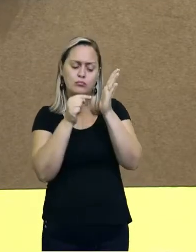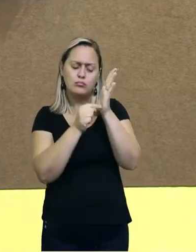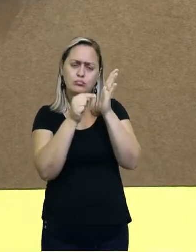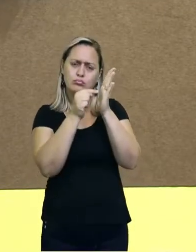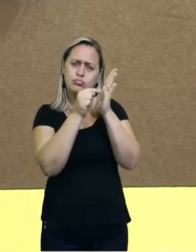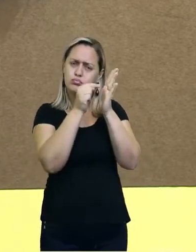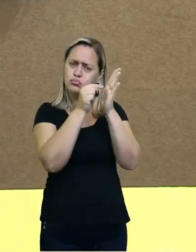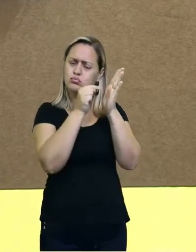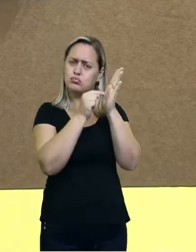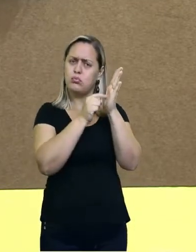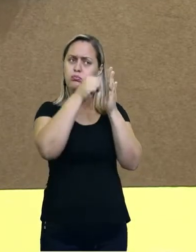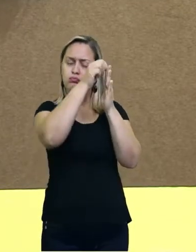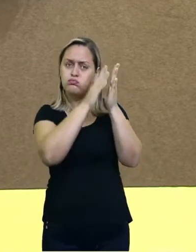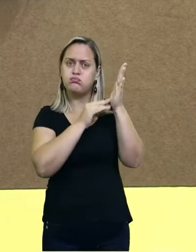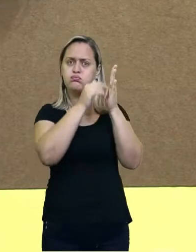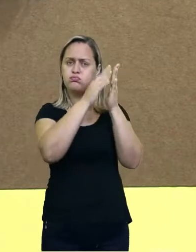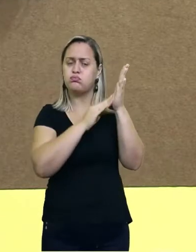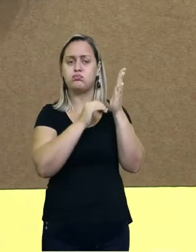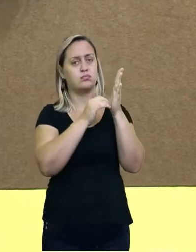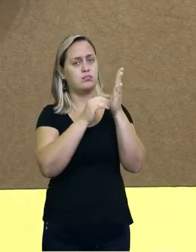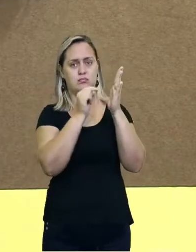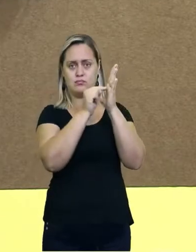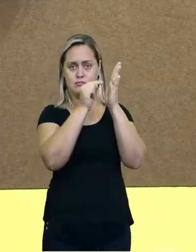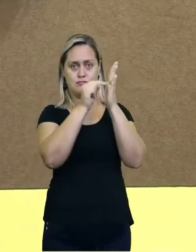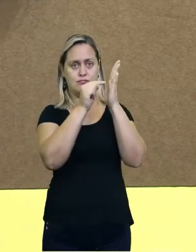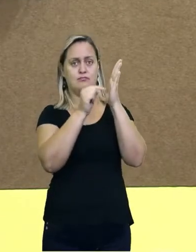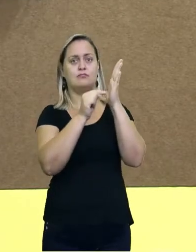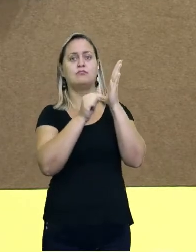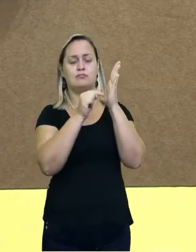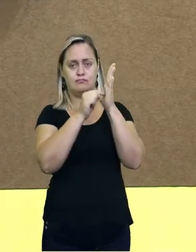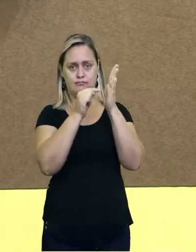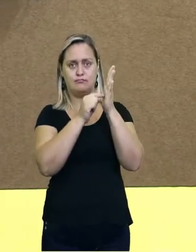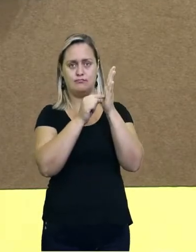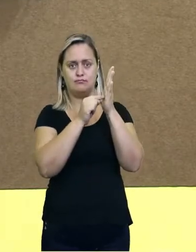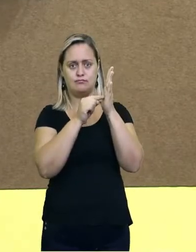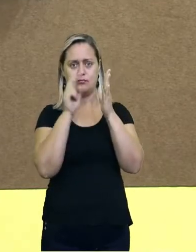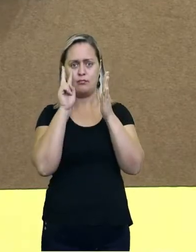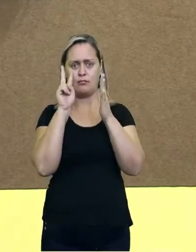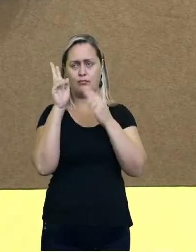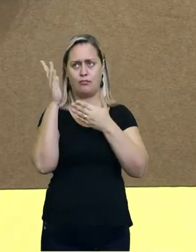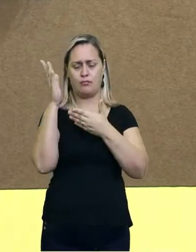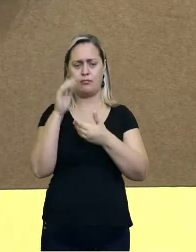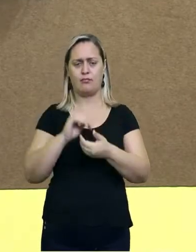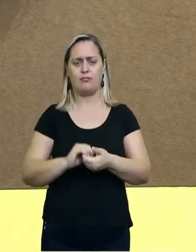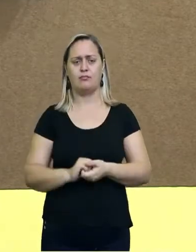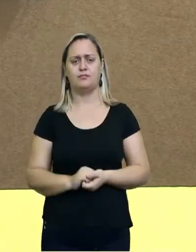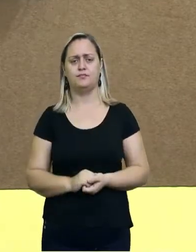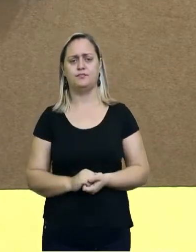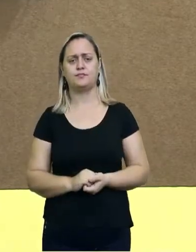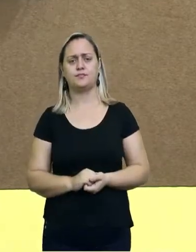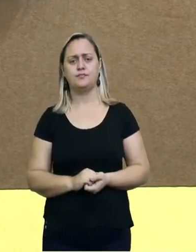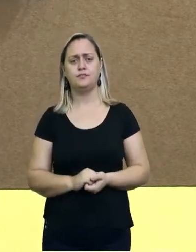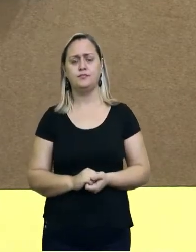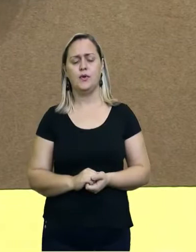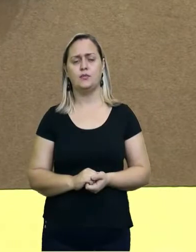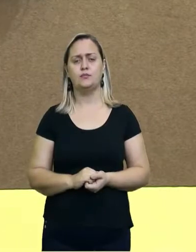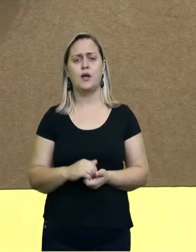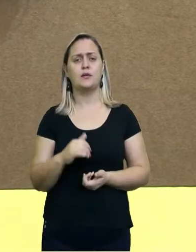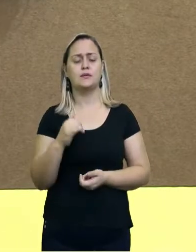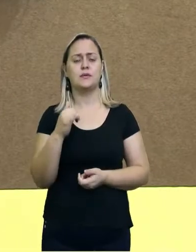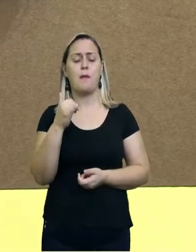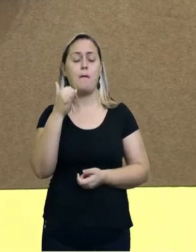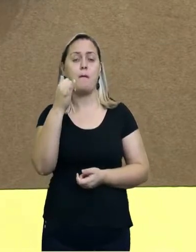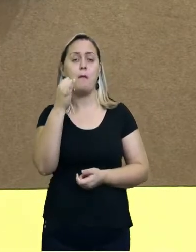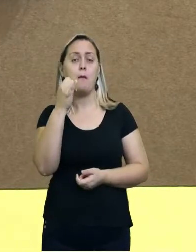pegar, vamos supor, vamos agora usar, por exemplo, eu tenho aqui o pincel, no meu caso aqui agora, vou usar qualquer cor, tem o azul, tem o